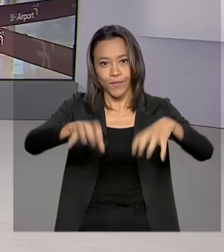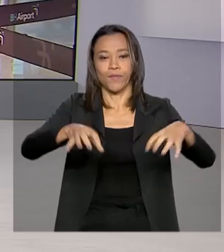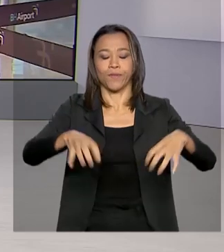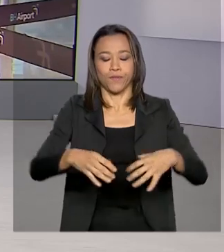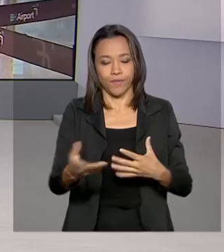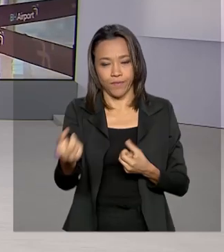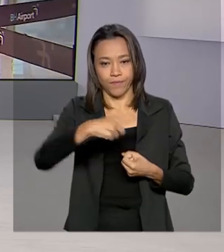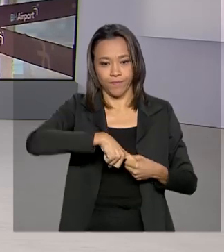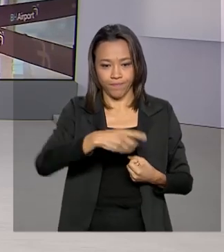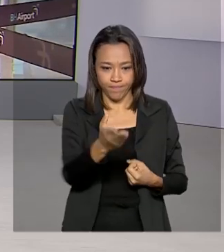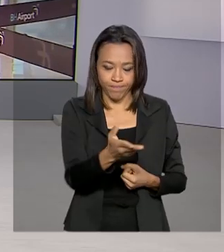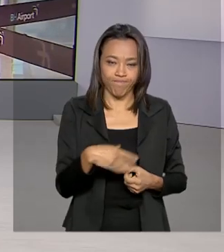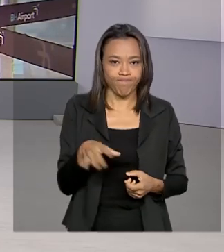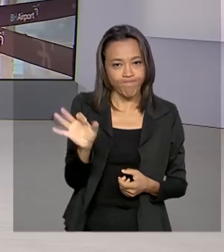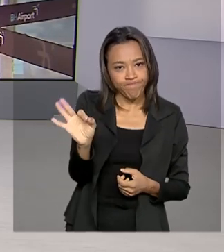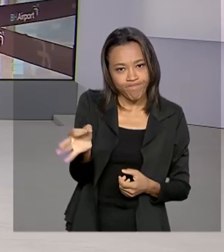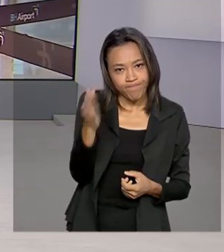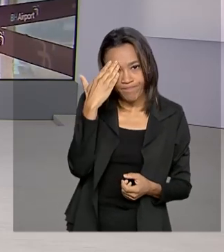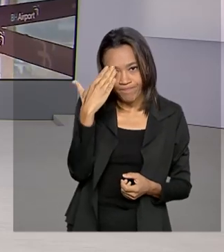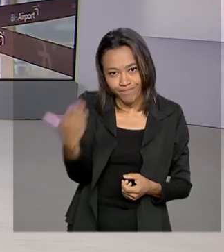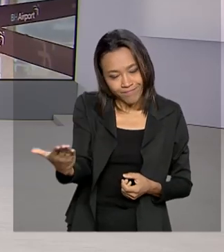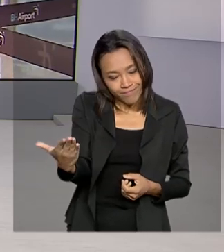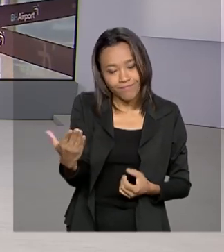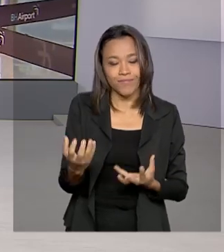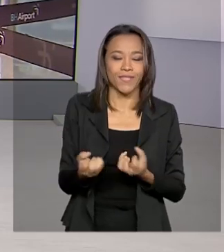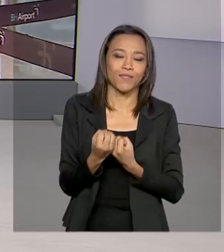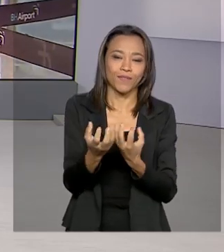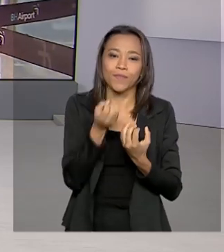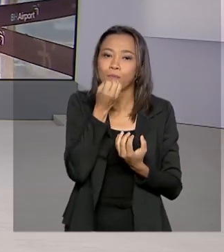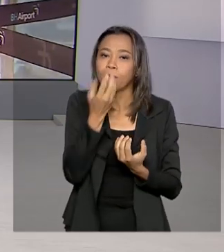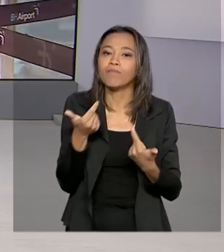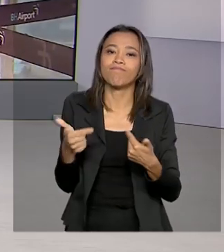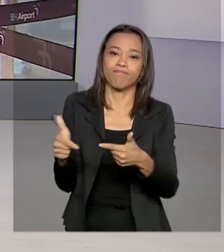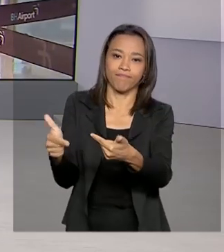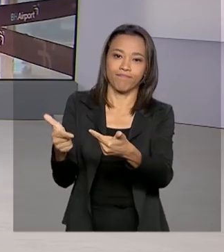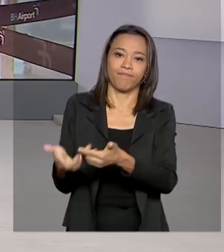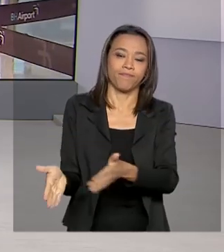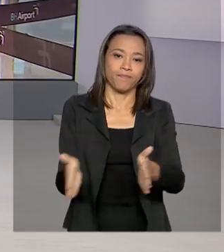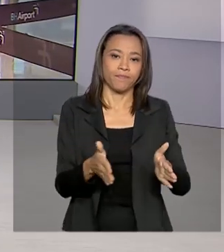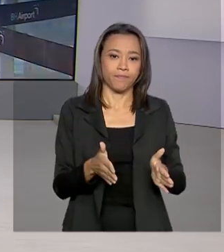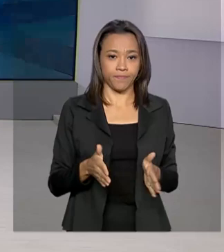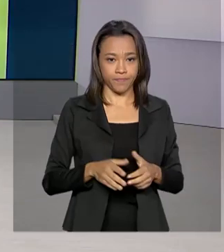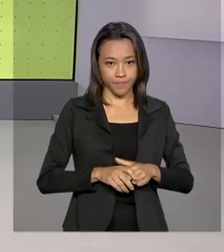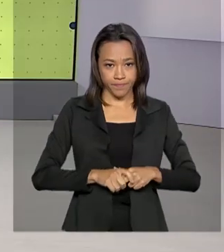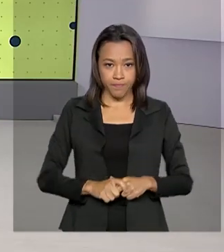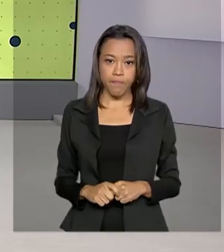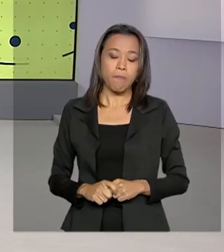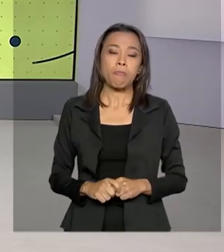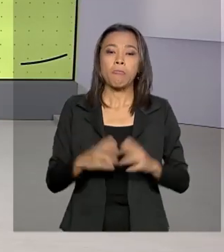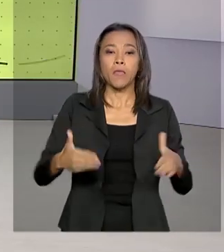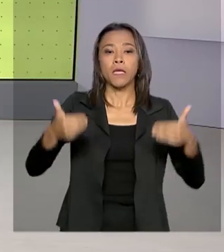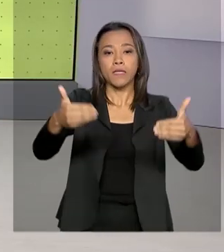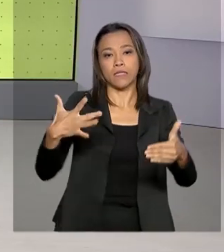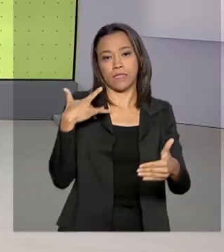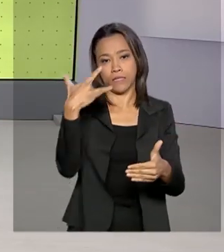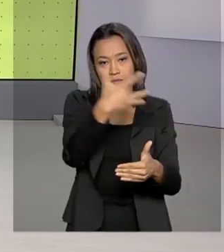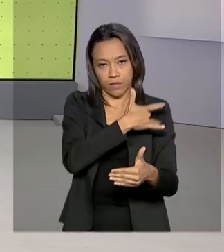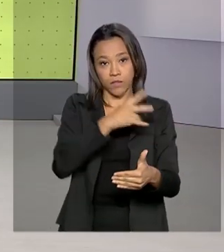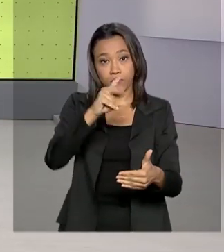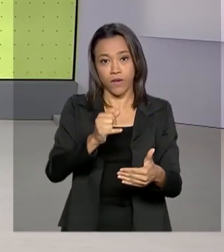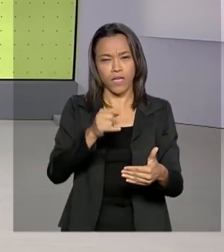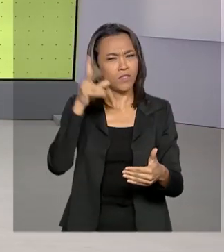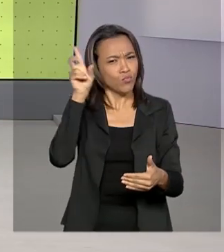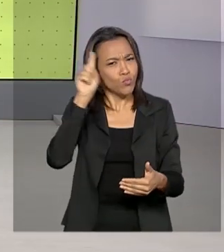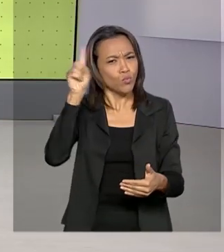voltamos com você. Tá certo, Luana. Obrigado pelas informações. Bom trabalho aí para você. O Ministério da Saúde vai atualizar